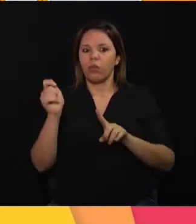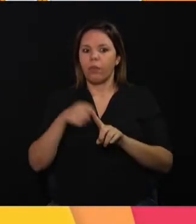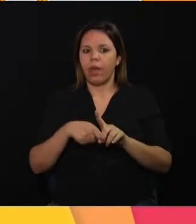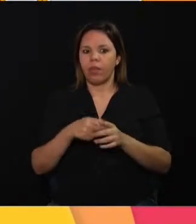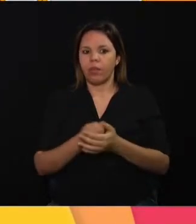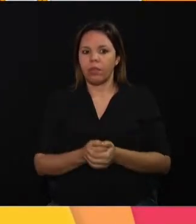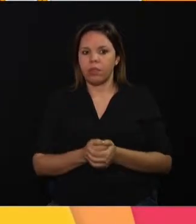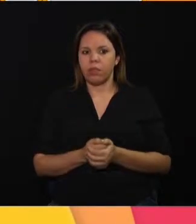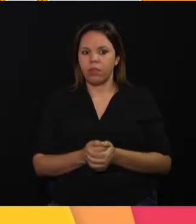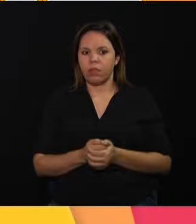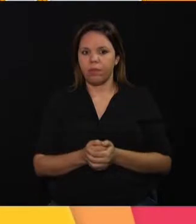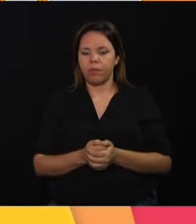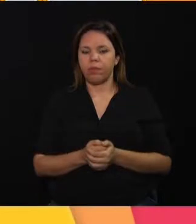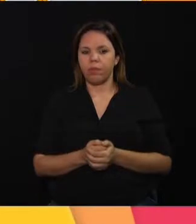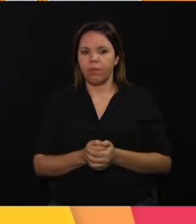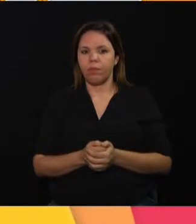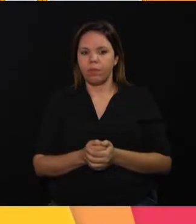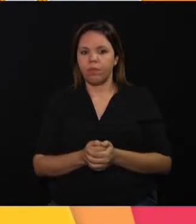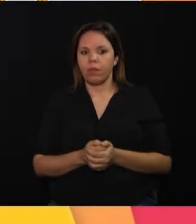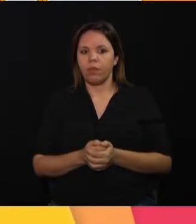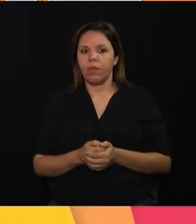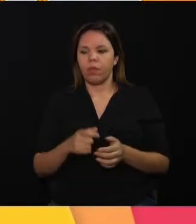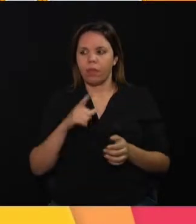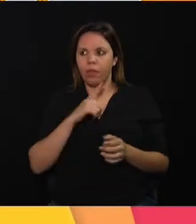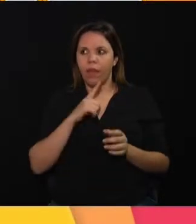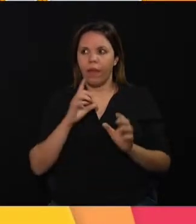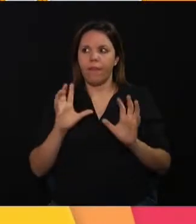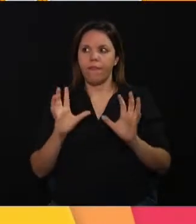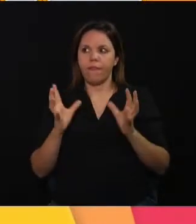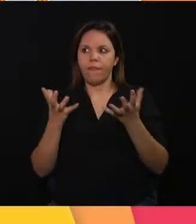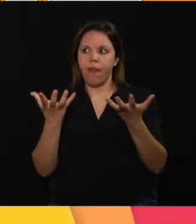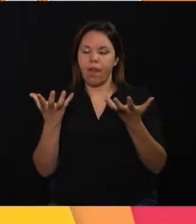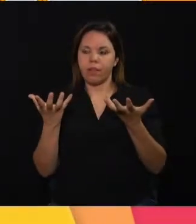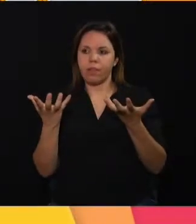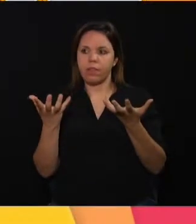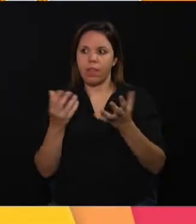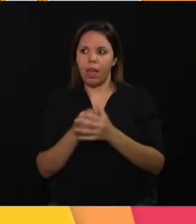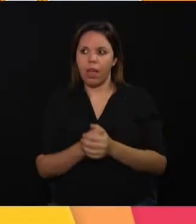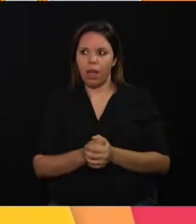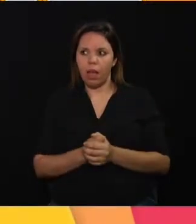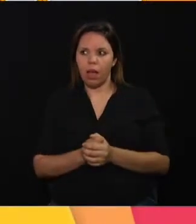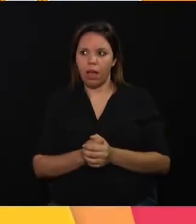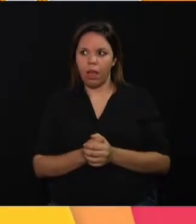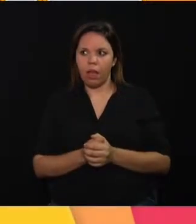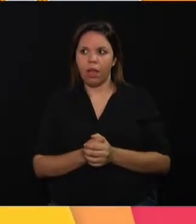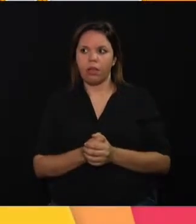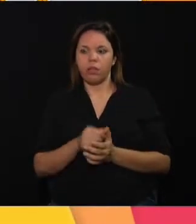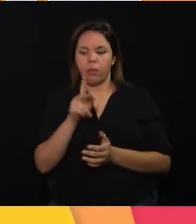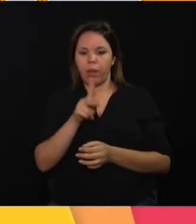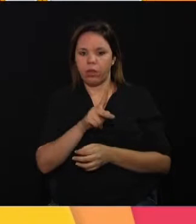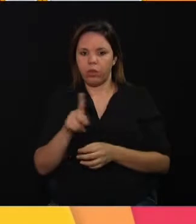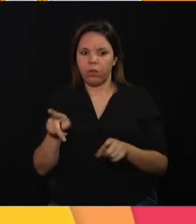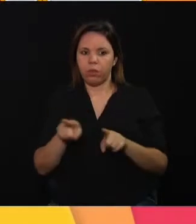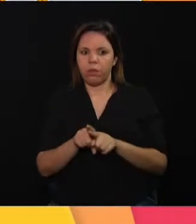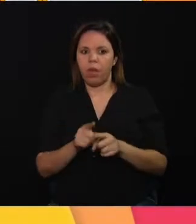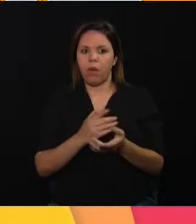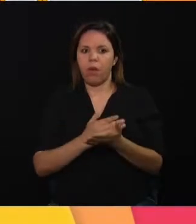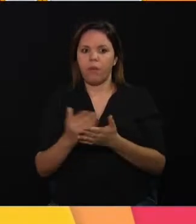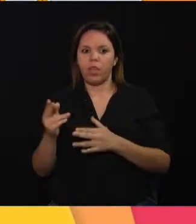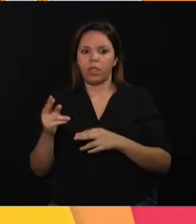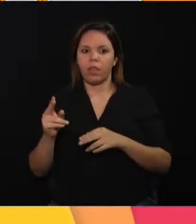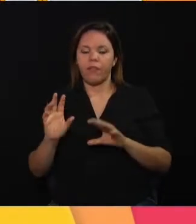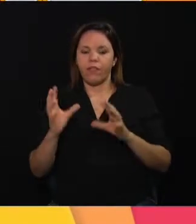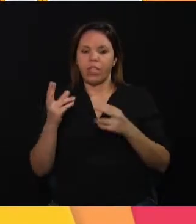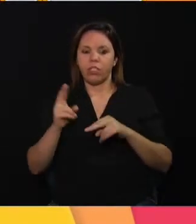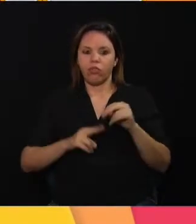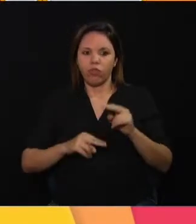Paróquia São Paulo Apóstolo, tem a festa do Padroeiro, na Vila Itapura, no fim do mês. A quermesse começa às 2 da tarde, no